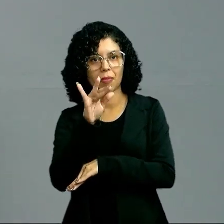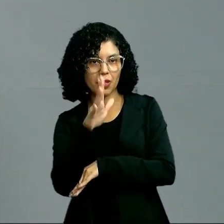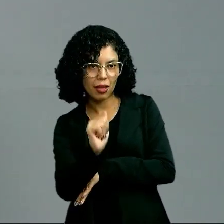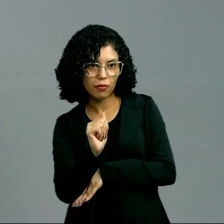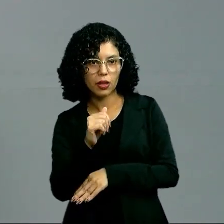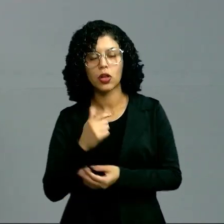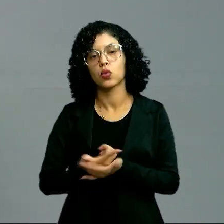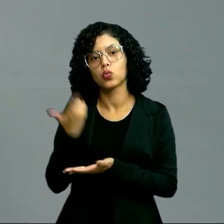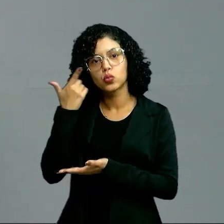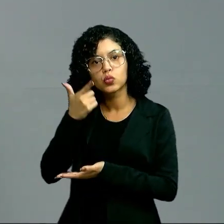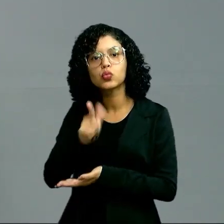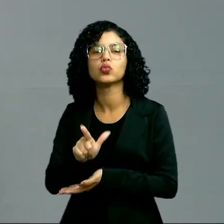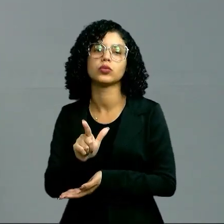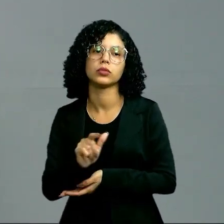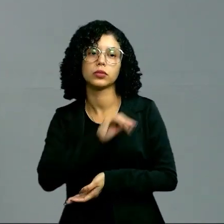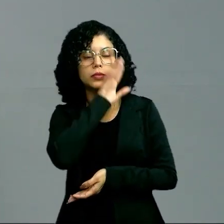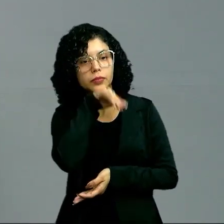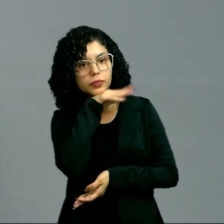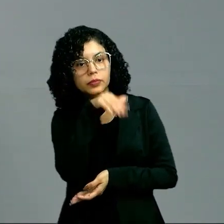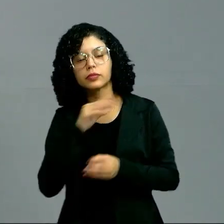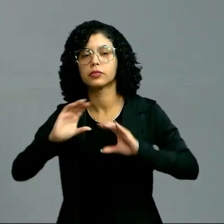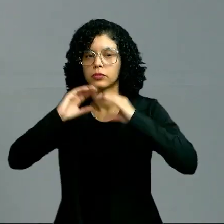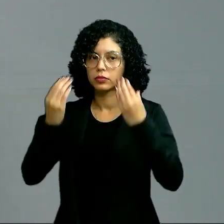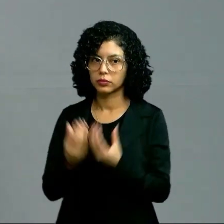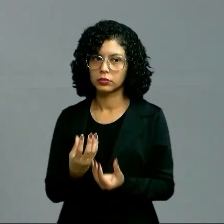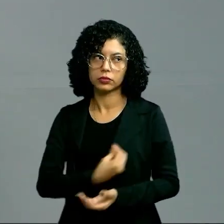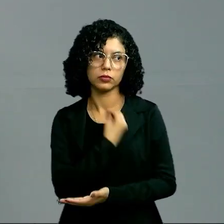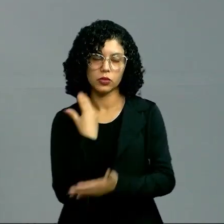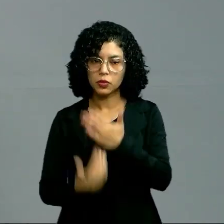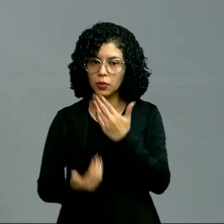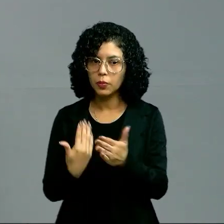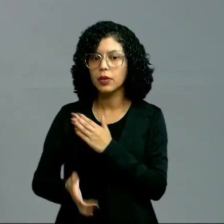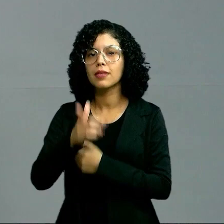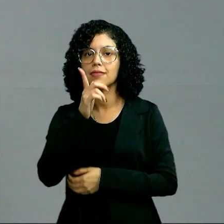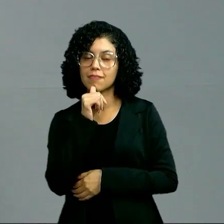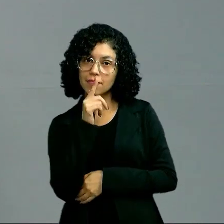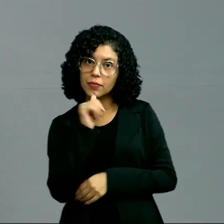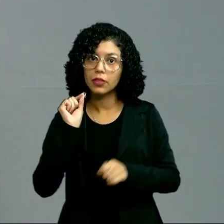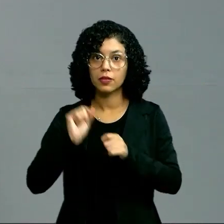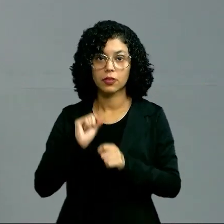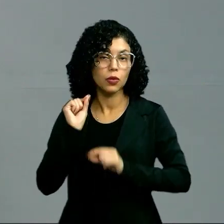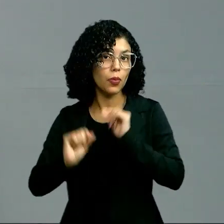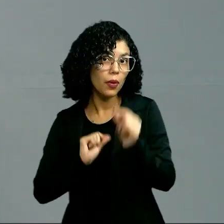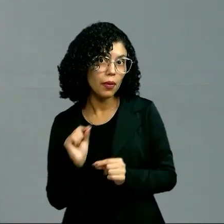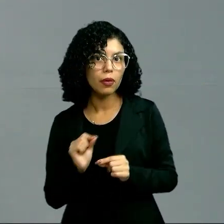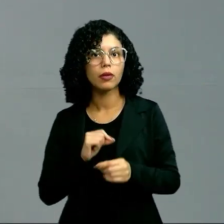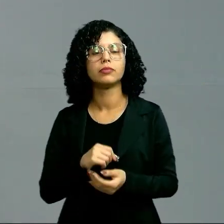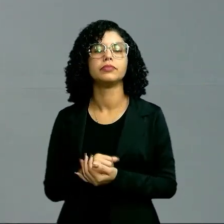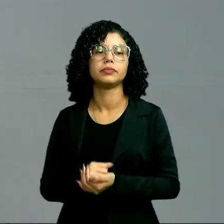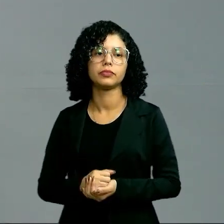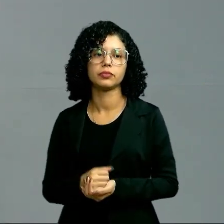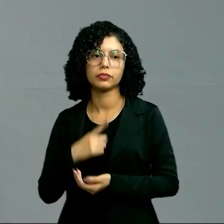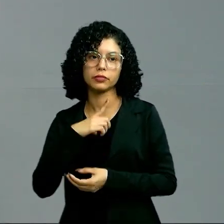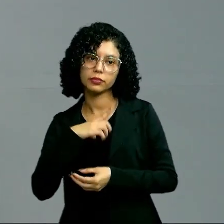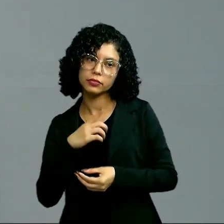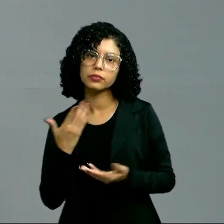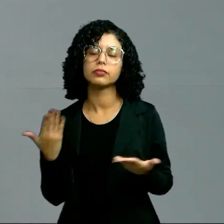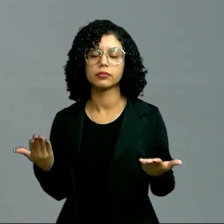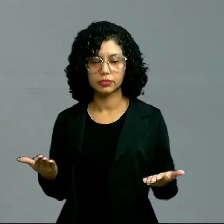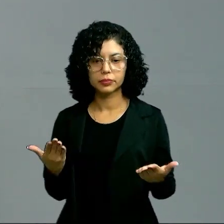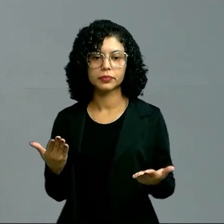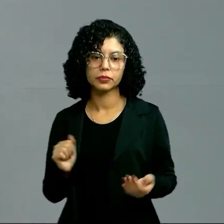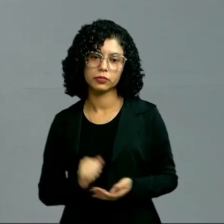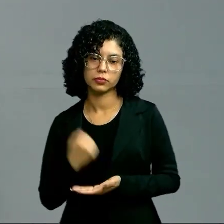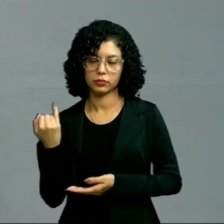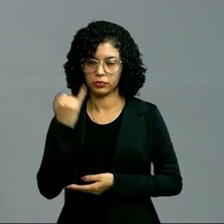Ele garante aí que esse animal, que esse ser vivo, não perca muita água, fazendo com que ele se desidrate. Então, ele tem